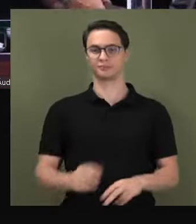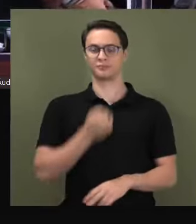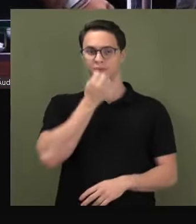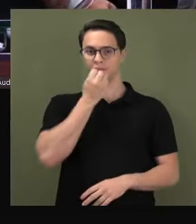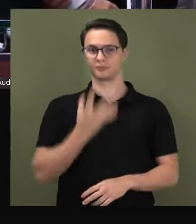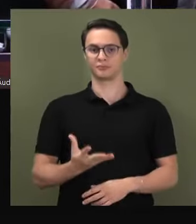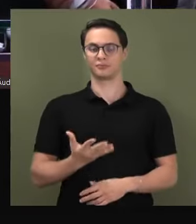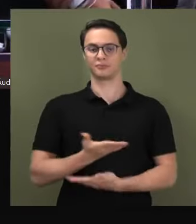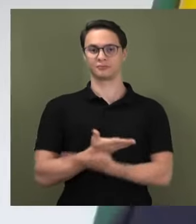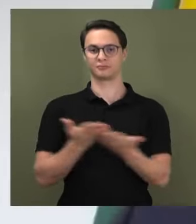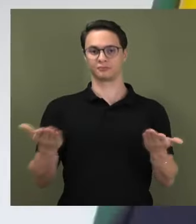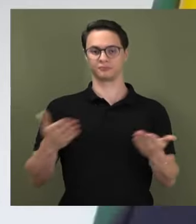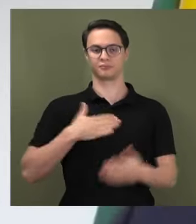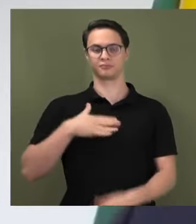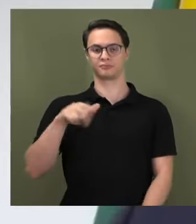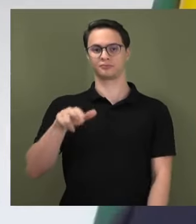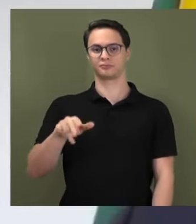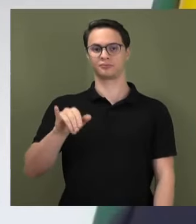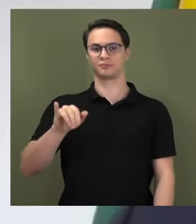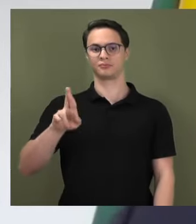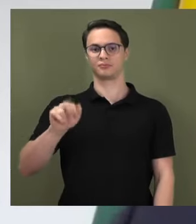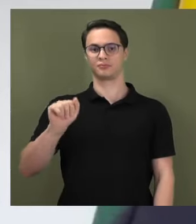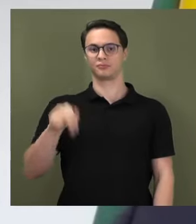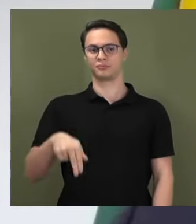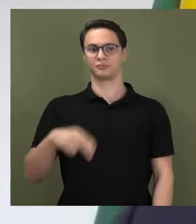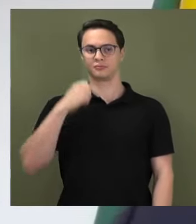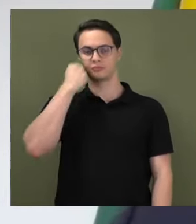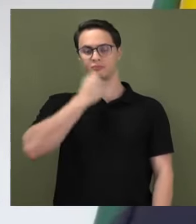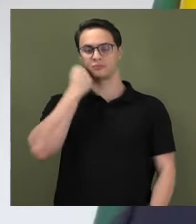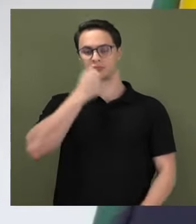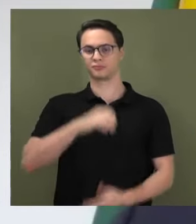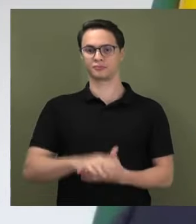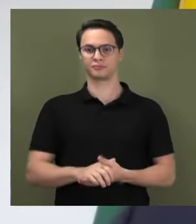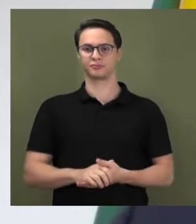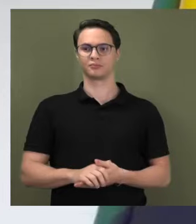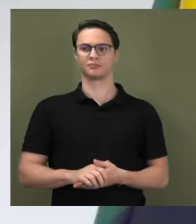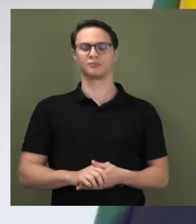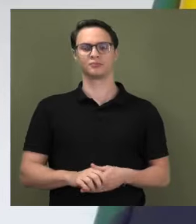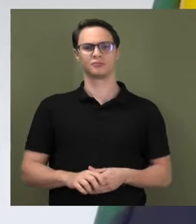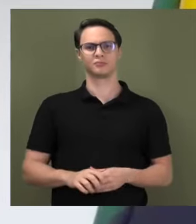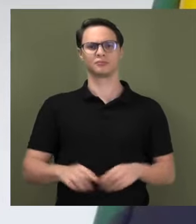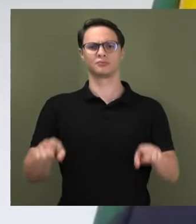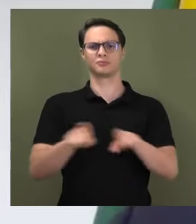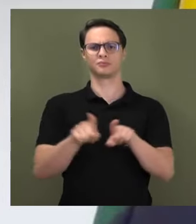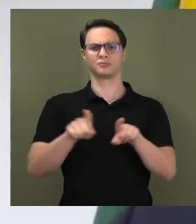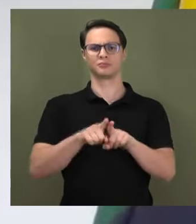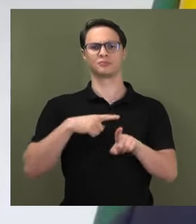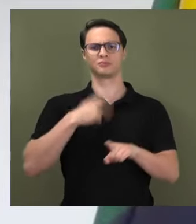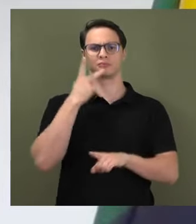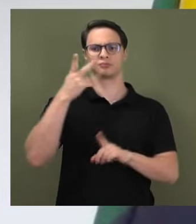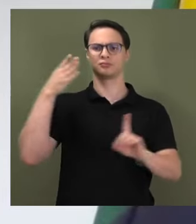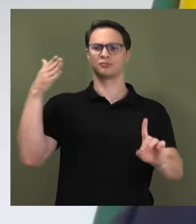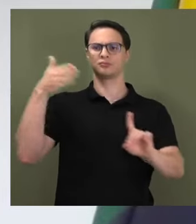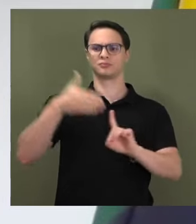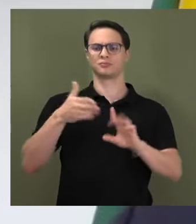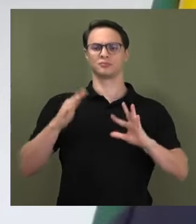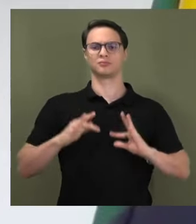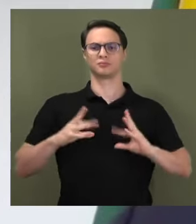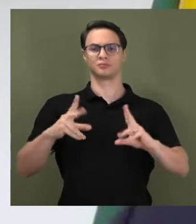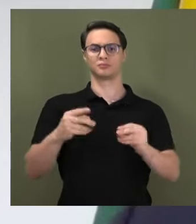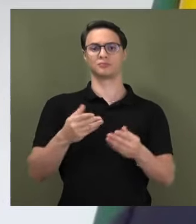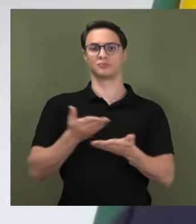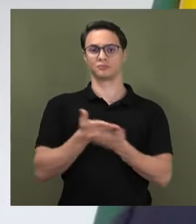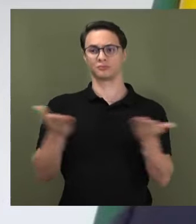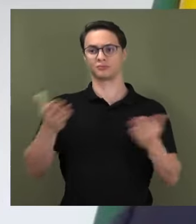Paz e bem, meu querido irmão senador doutor Irã, quero também fazer uma referência aí a todos as